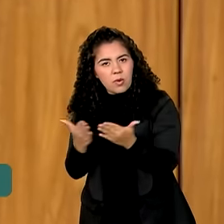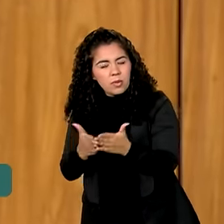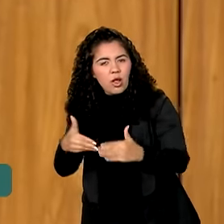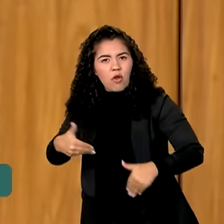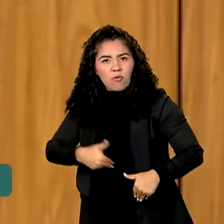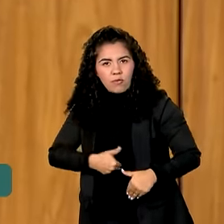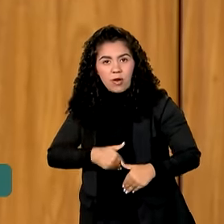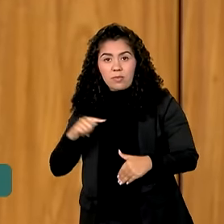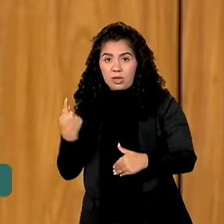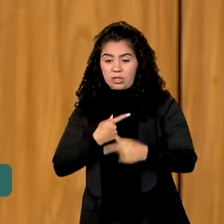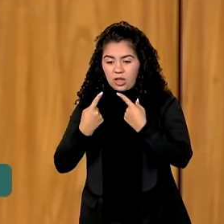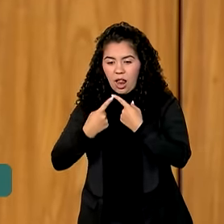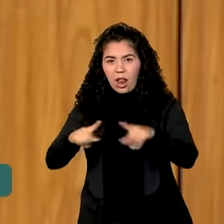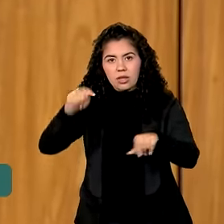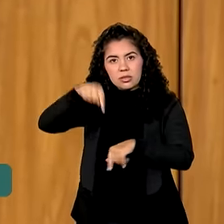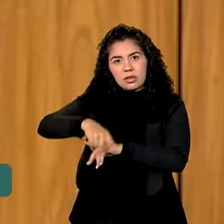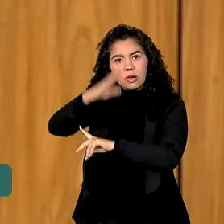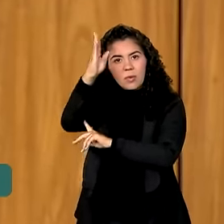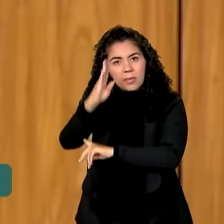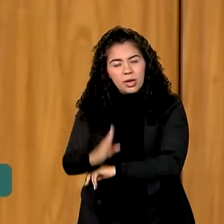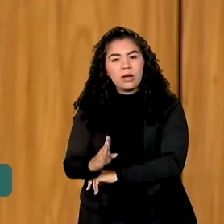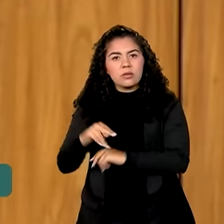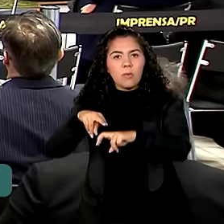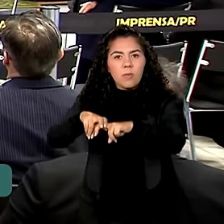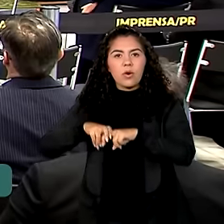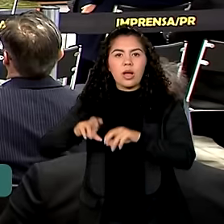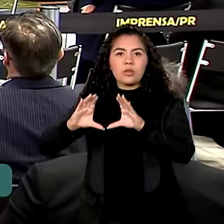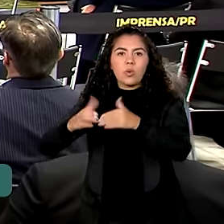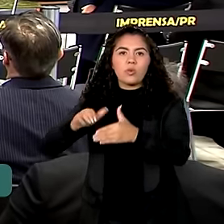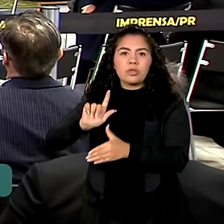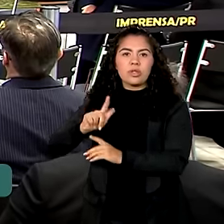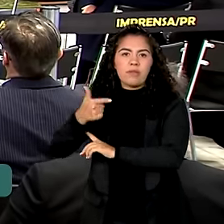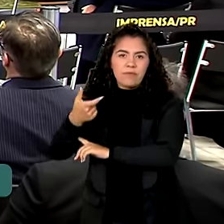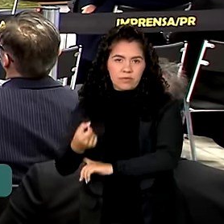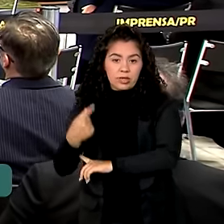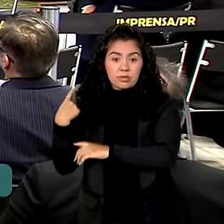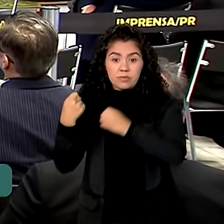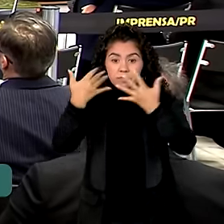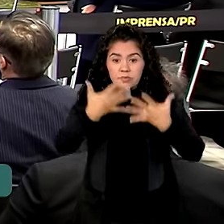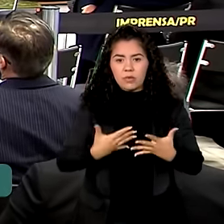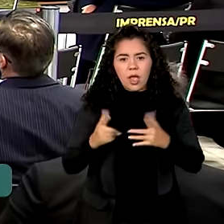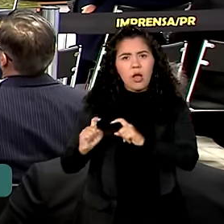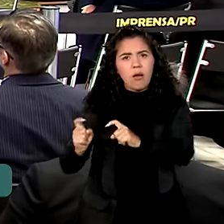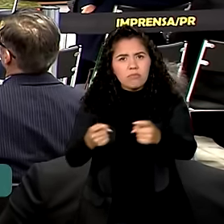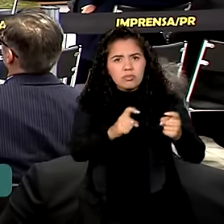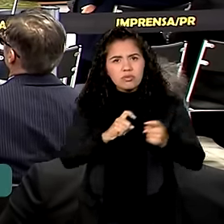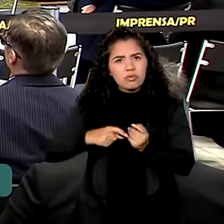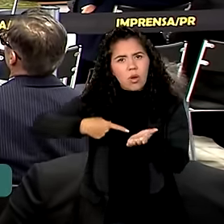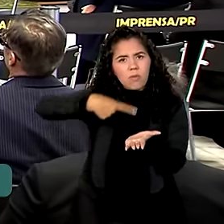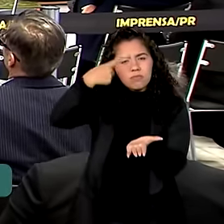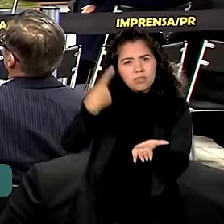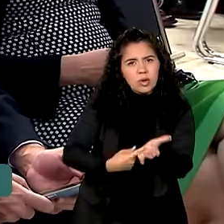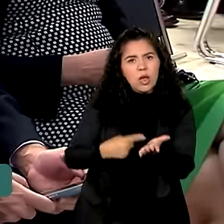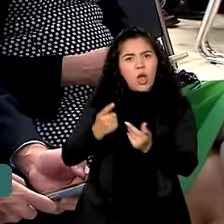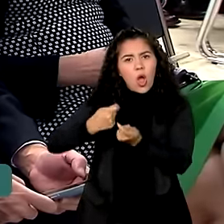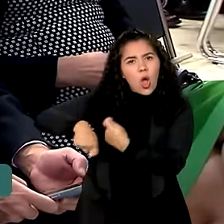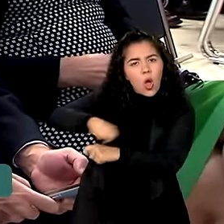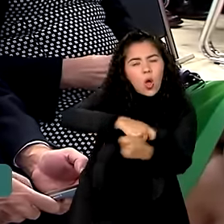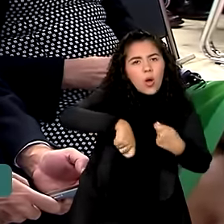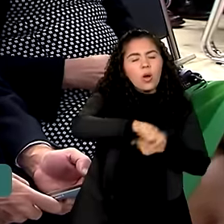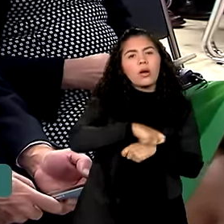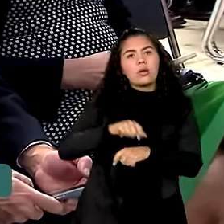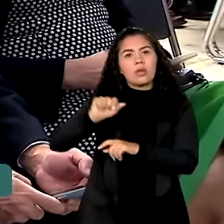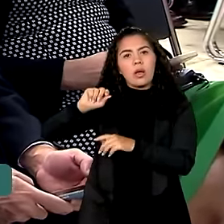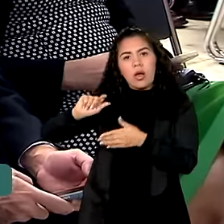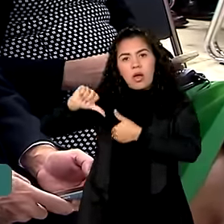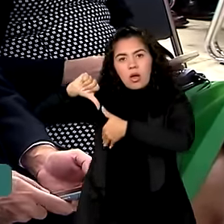lançaremos no Brasil por ocasião do G20. As negociações do acordo comercial entre Mercosul e União Europeia,